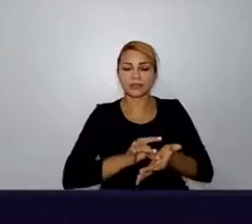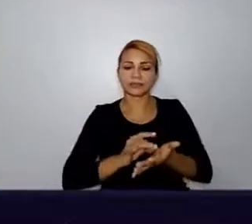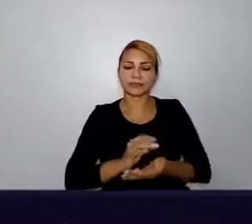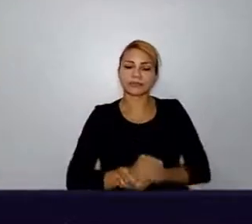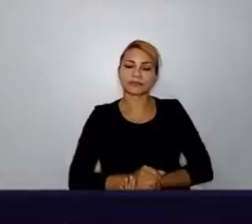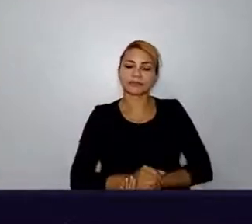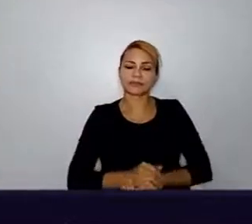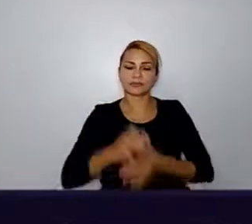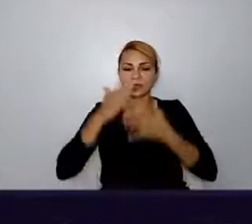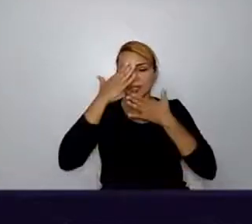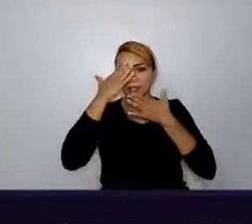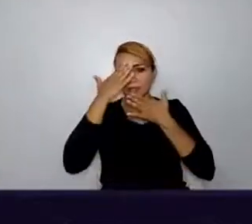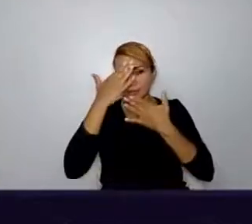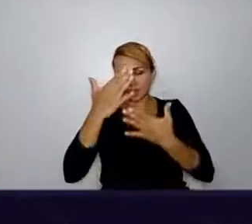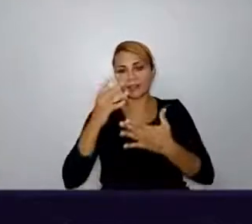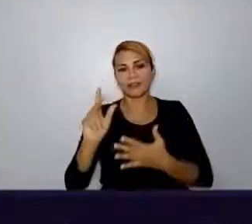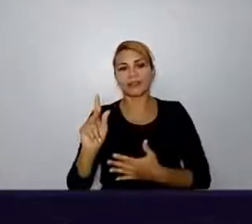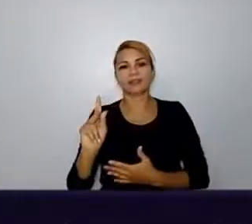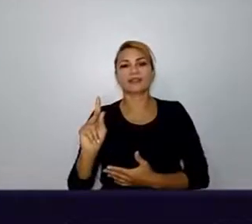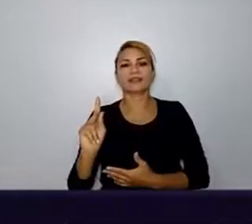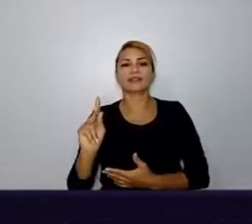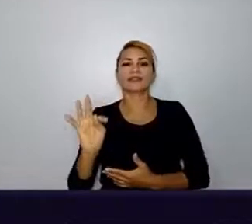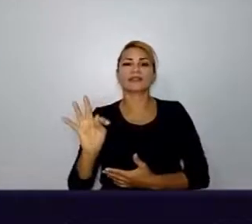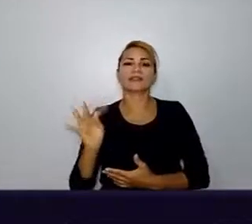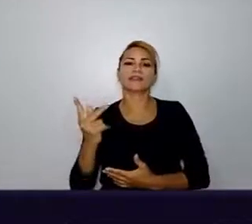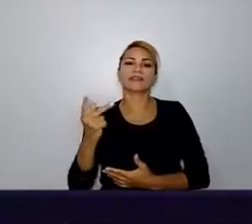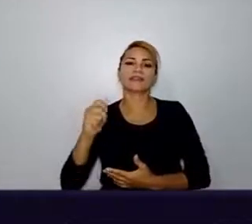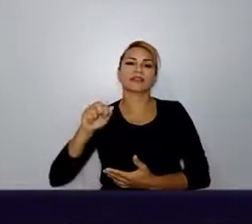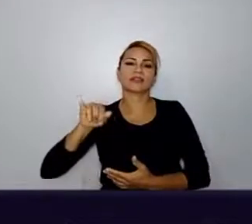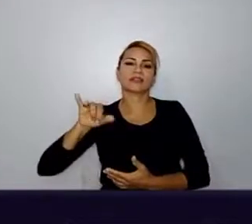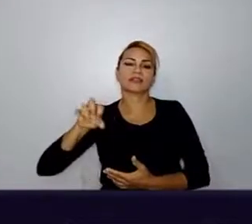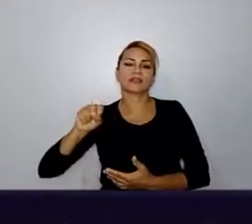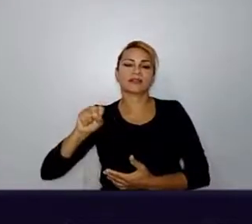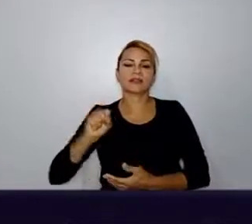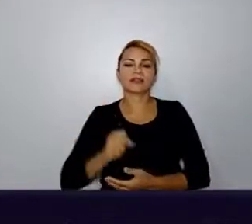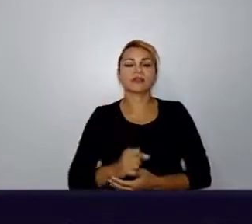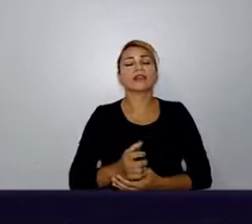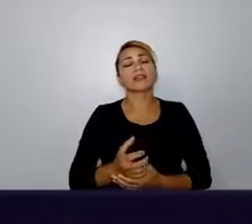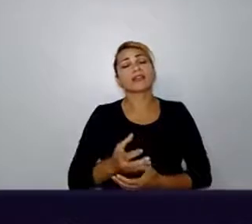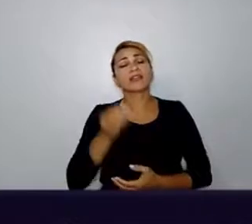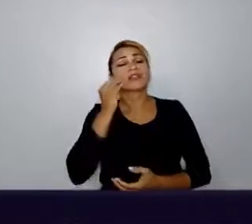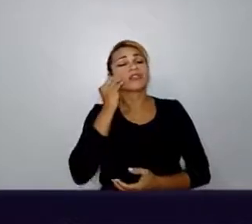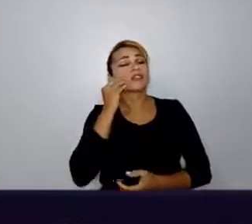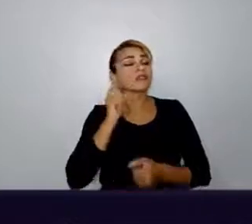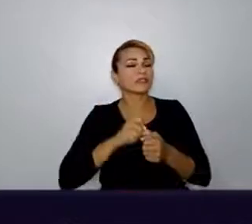obrigada, Thais. Então, o que eu tento fazer é, tipo,